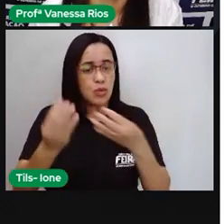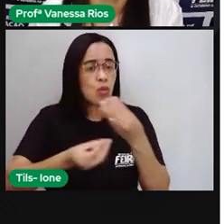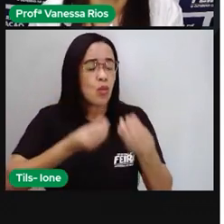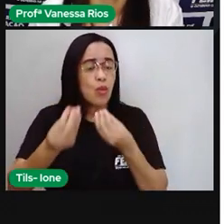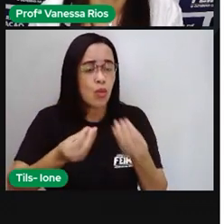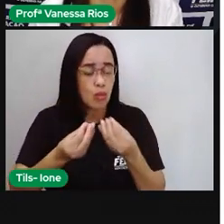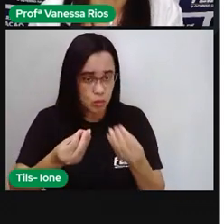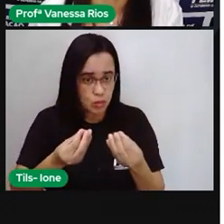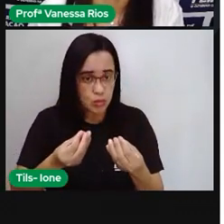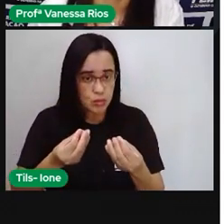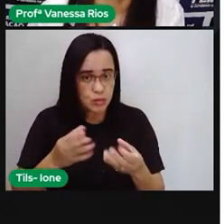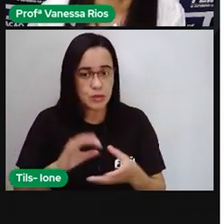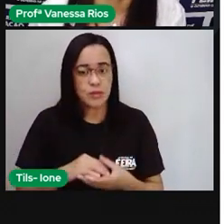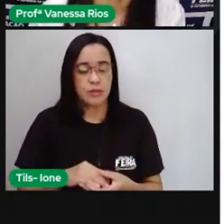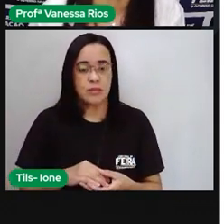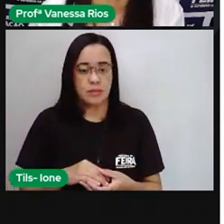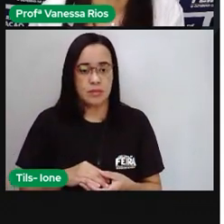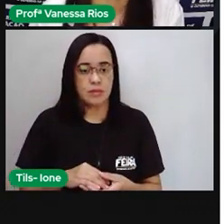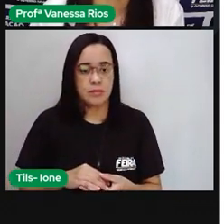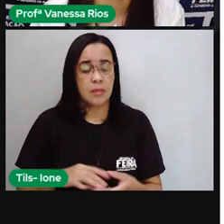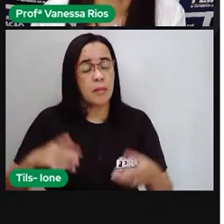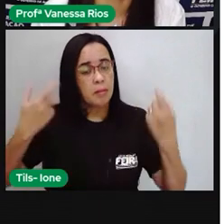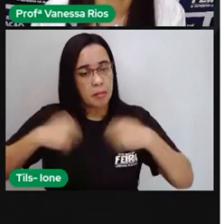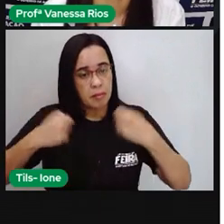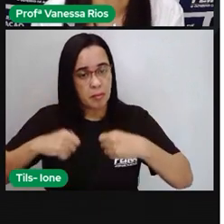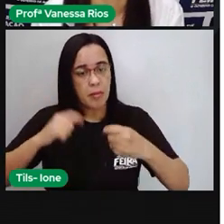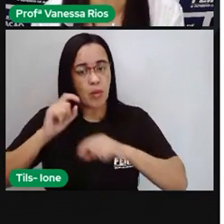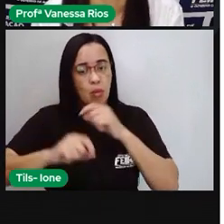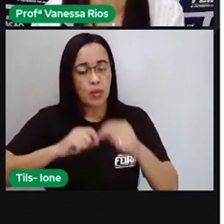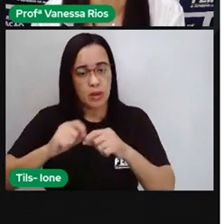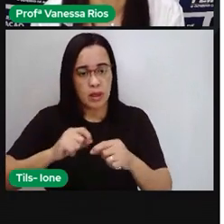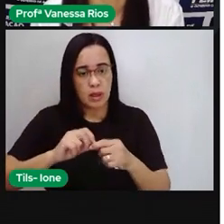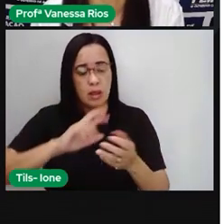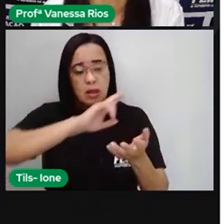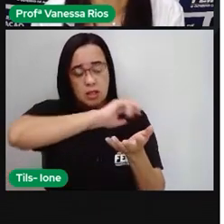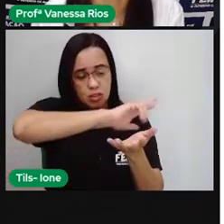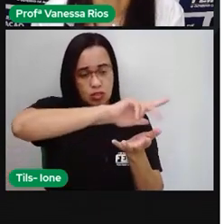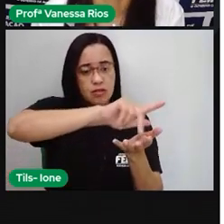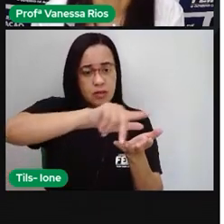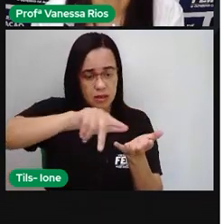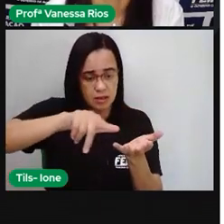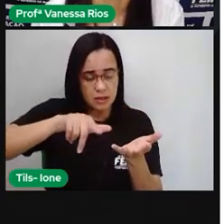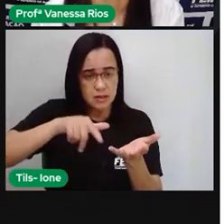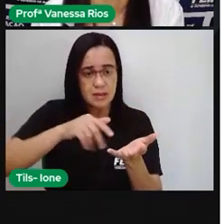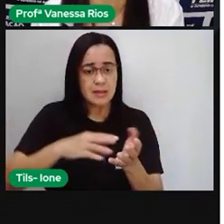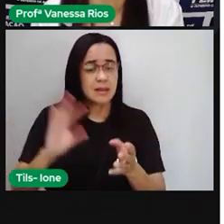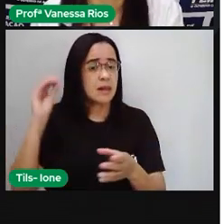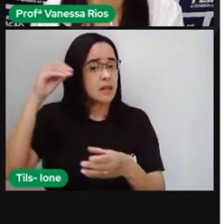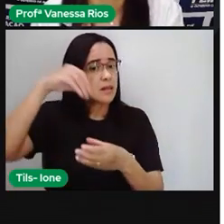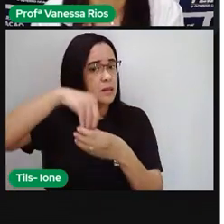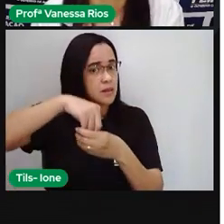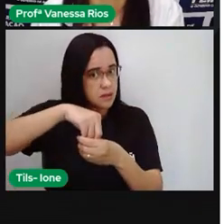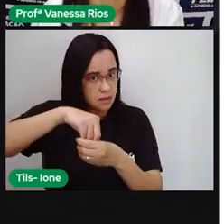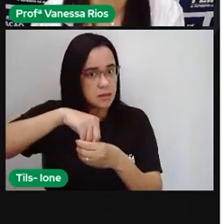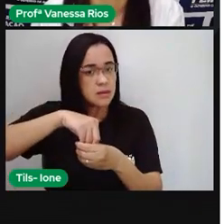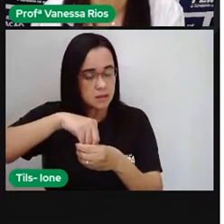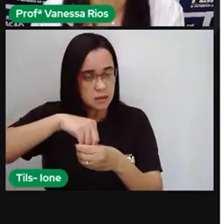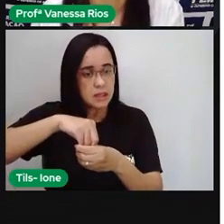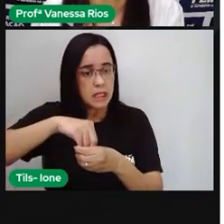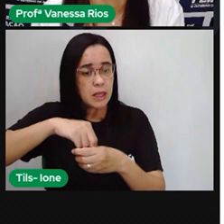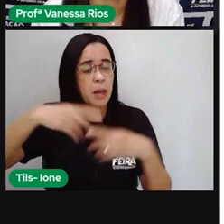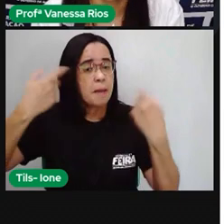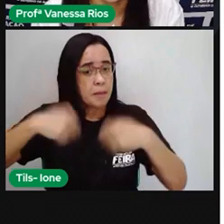a mensagem de que ter, fazer parte da diversidade, está incluído na diversidade, é algo que tem que ser